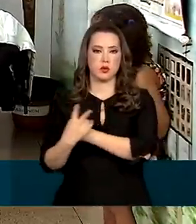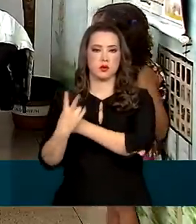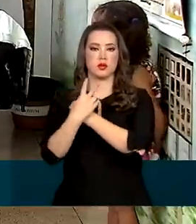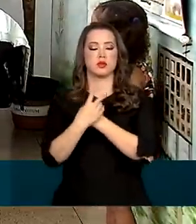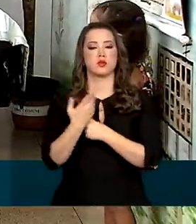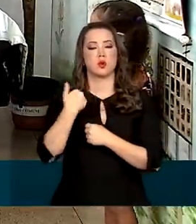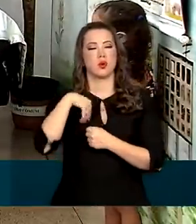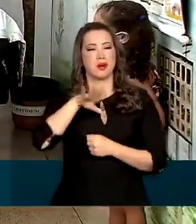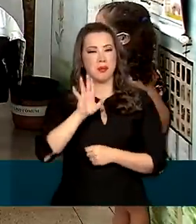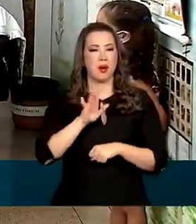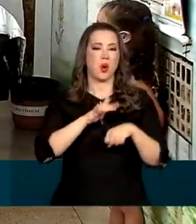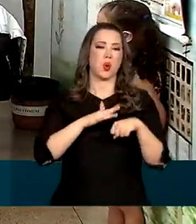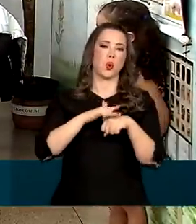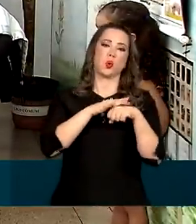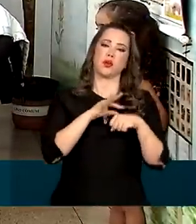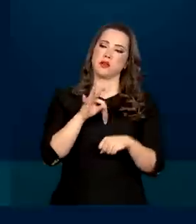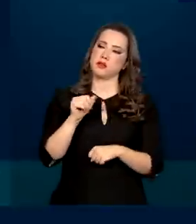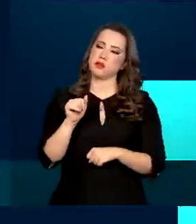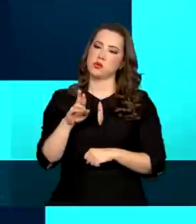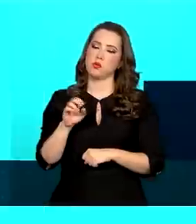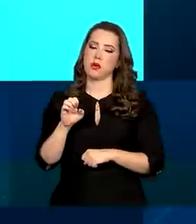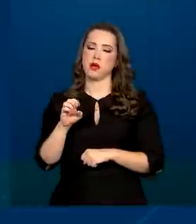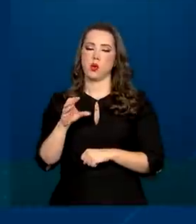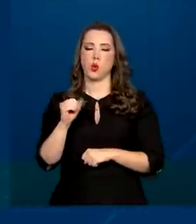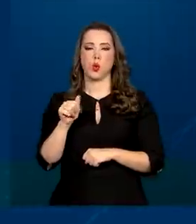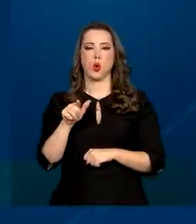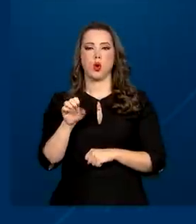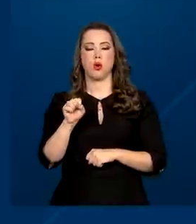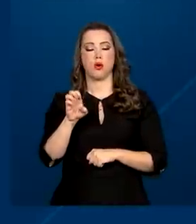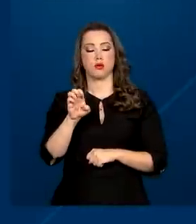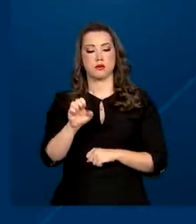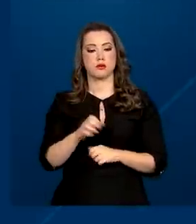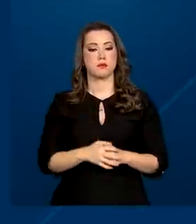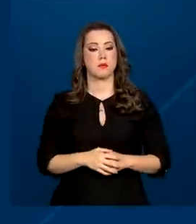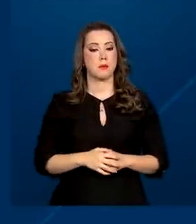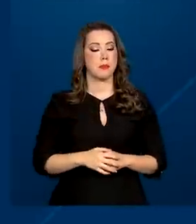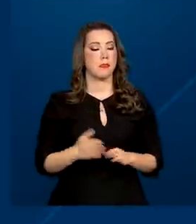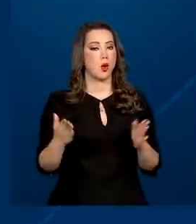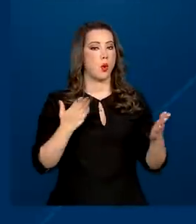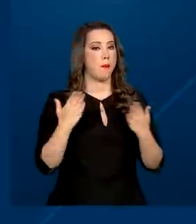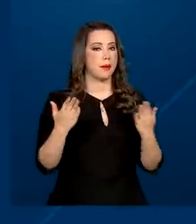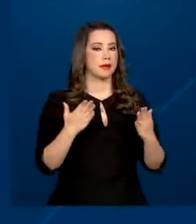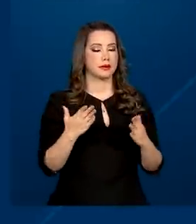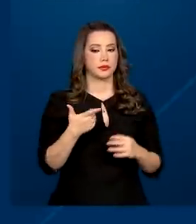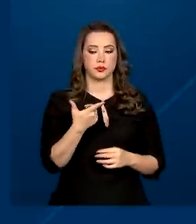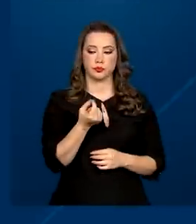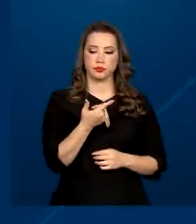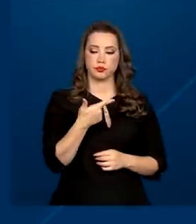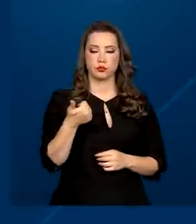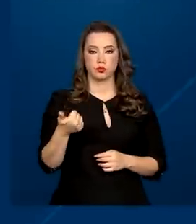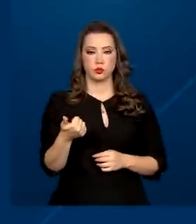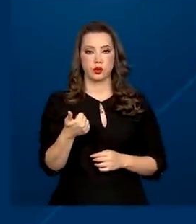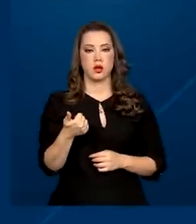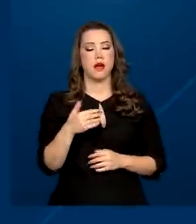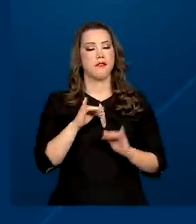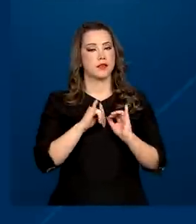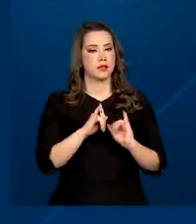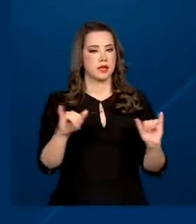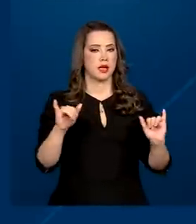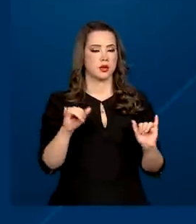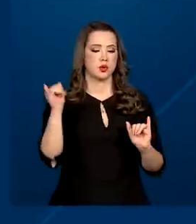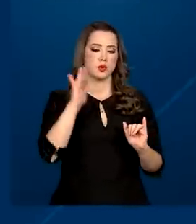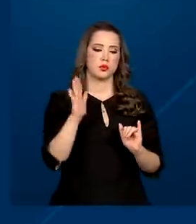o tipo mais comum de tuberculose. Em 2021, segundo o Ministério da Saúde, foram notificados no Brasil